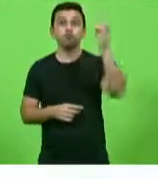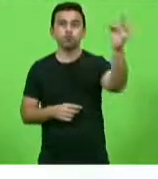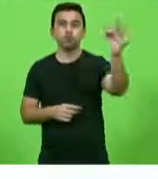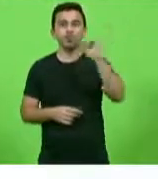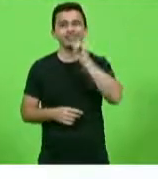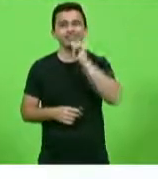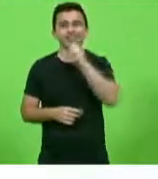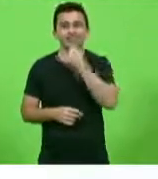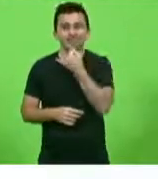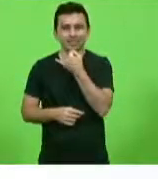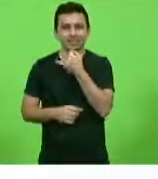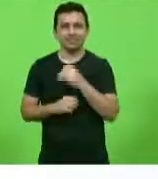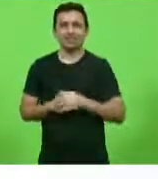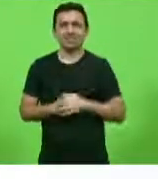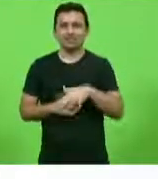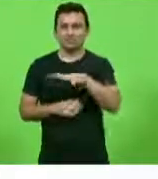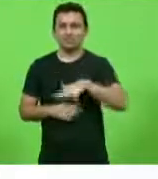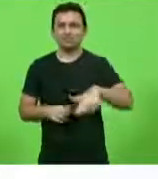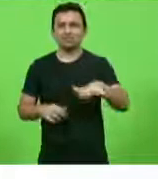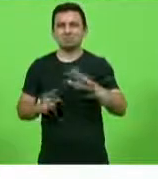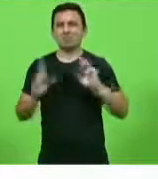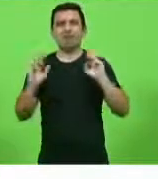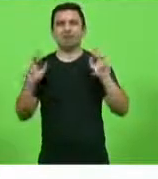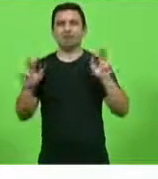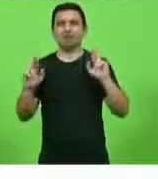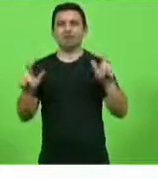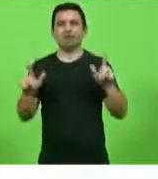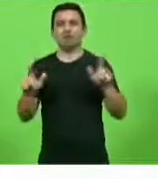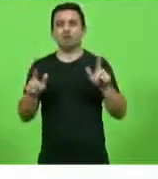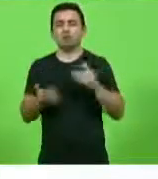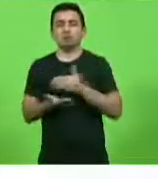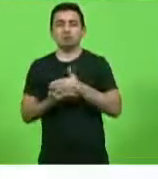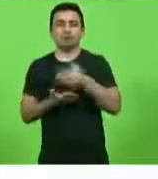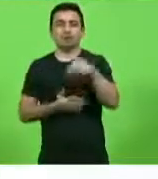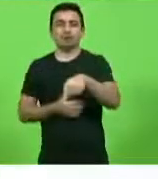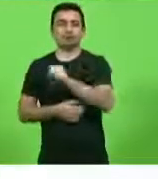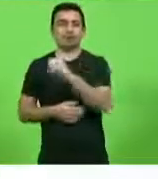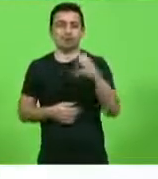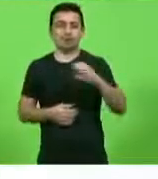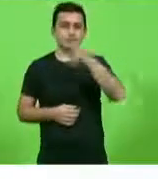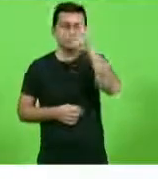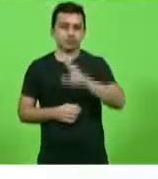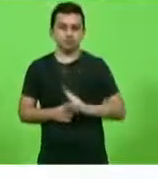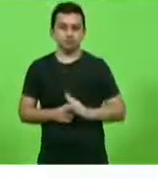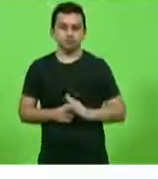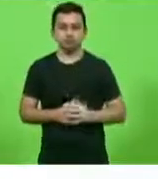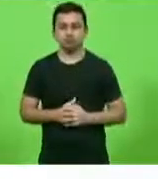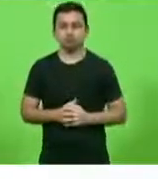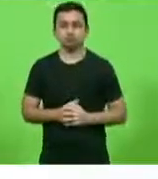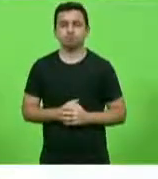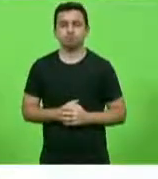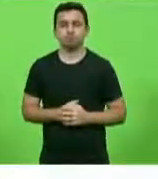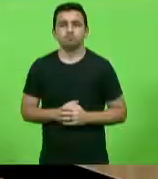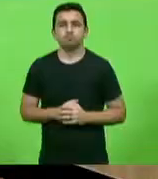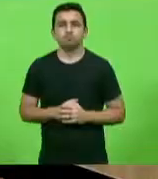lamentar a hora que essa aberração estiver instituída aqui em Santa Catarina e no Brasil. Obrigado, presidente.